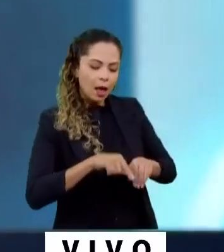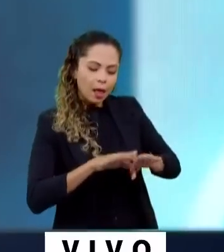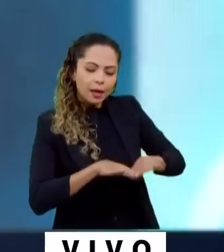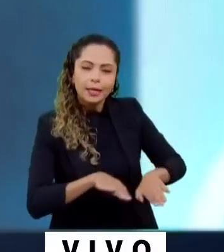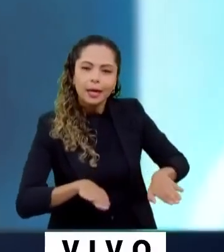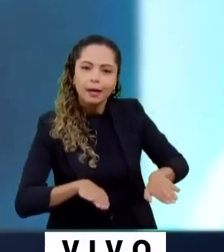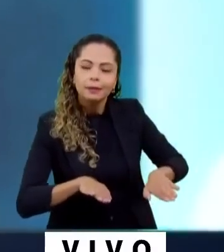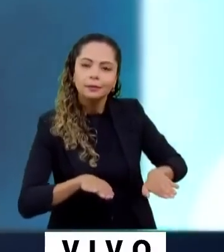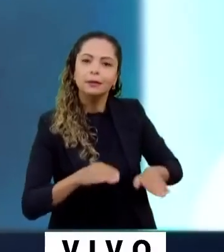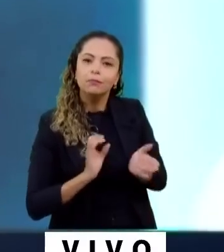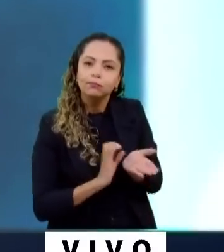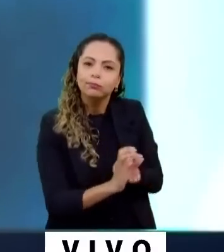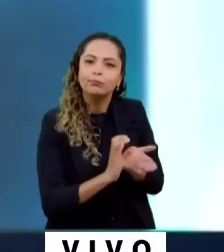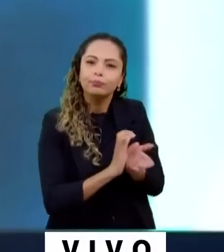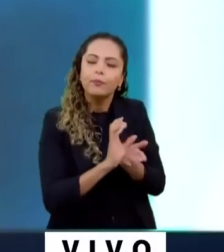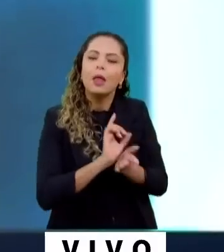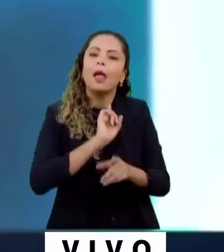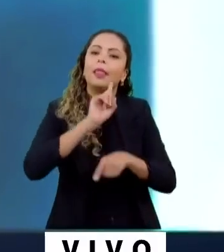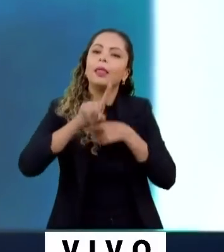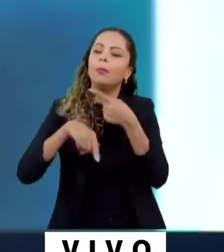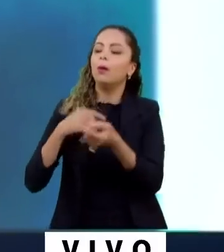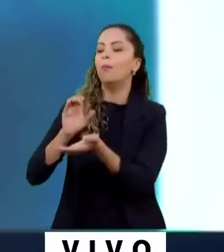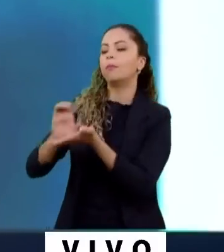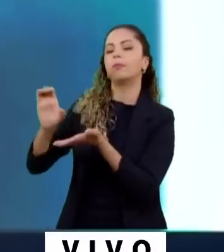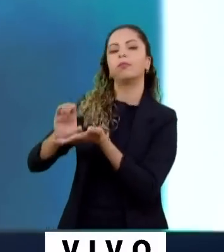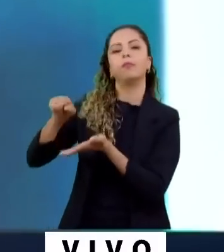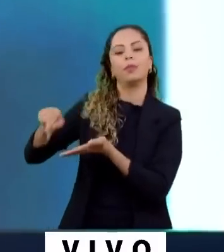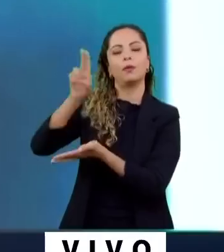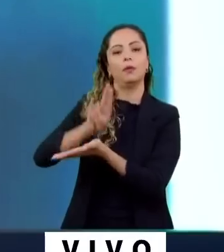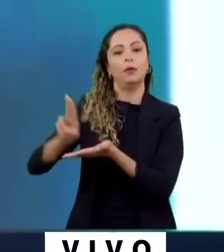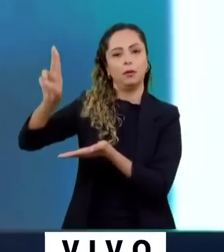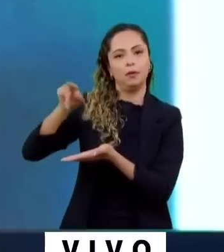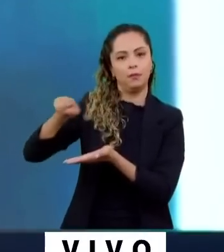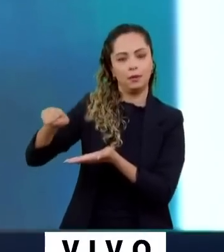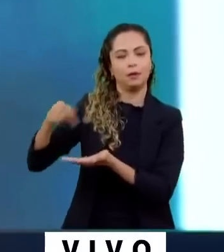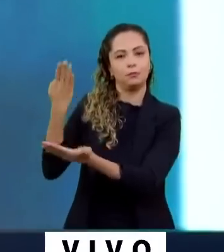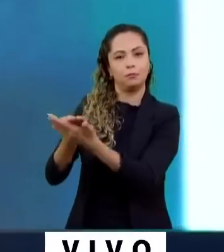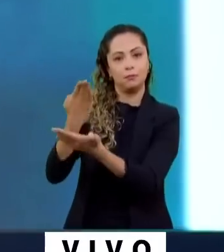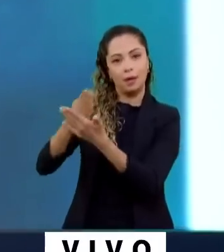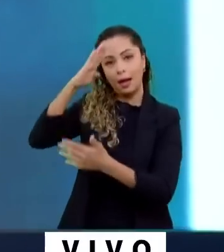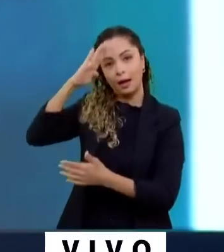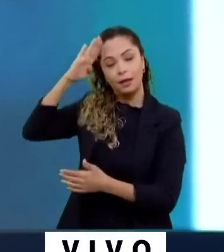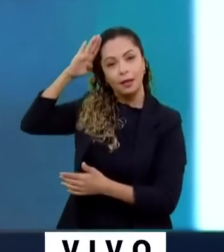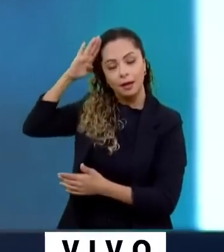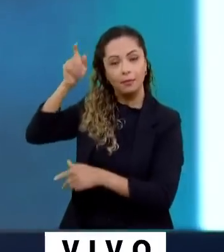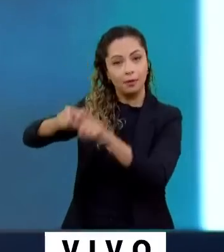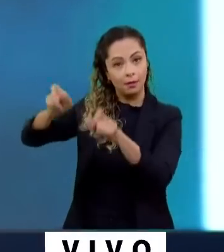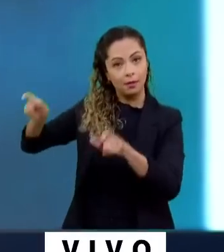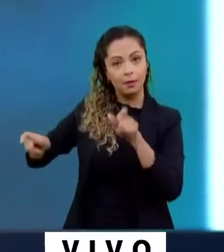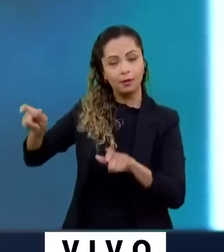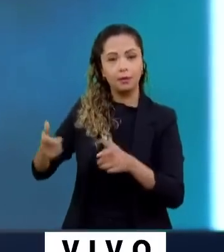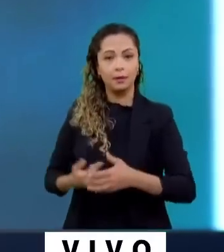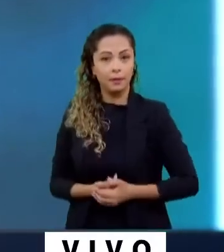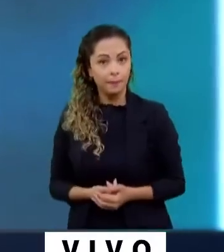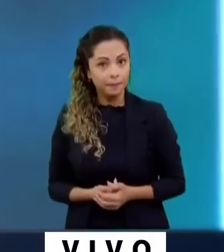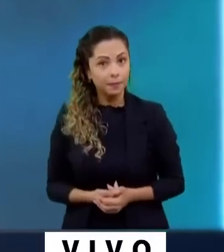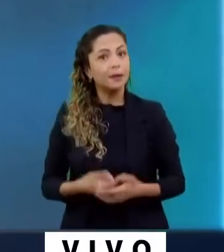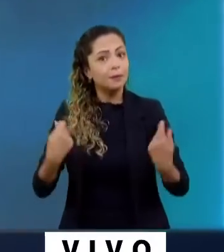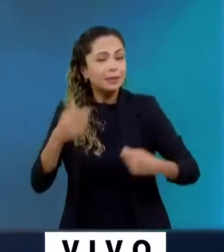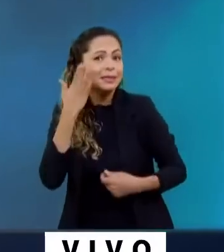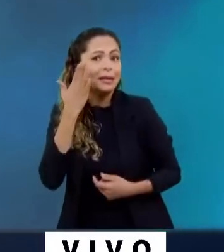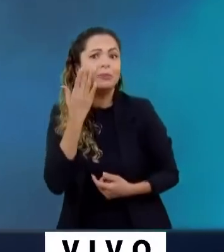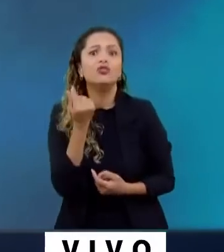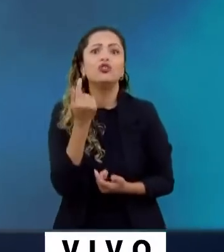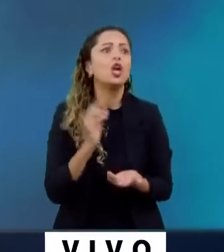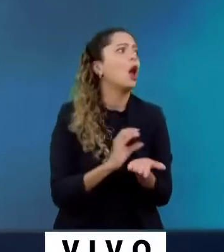investir naqueles que estarão lá na vida acadêmica. Então, é preciso saber aonde colocar o dinheiro. Existe